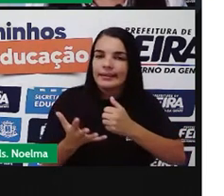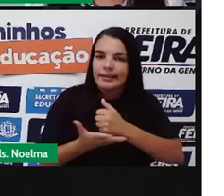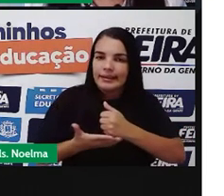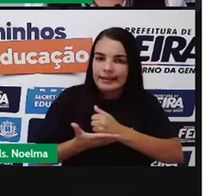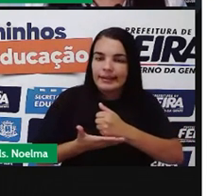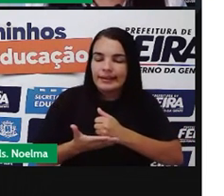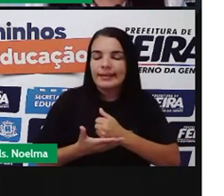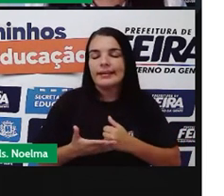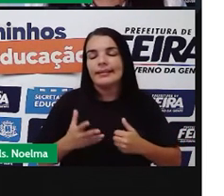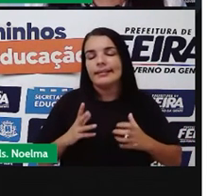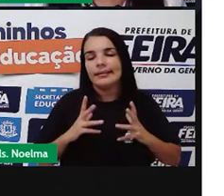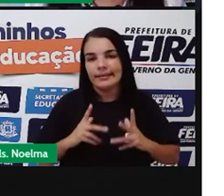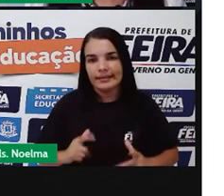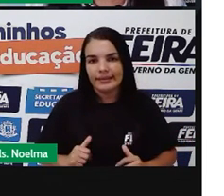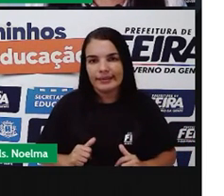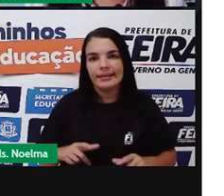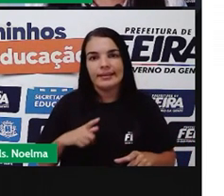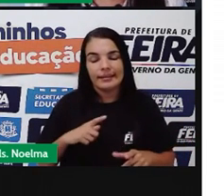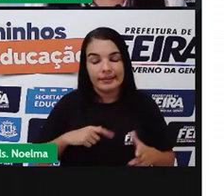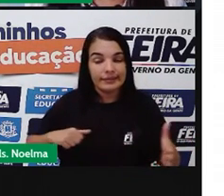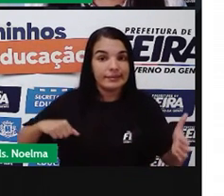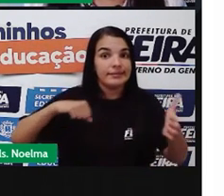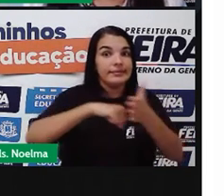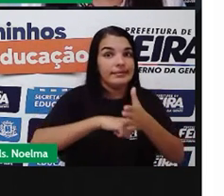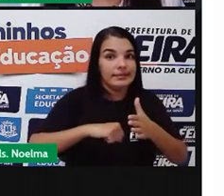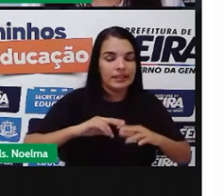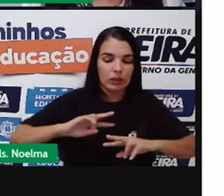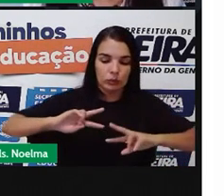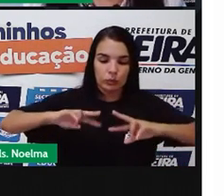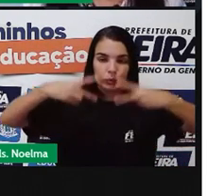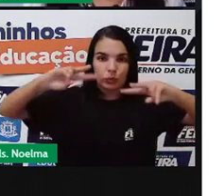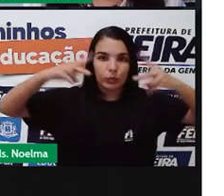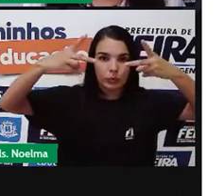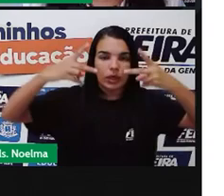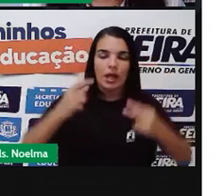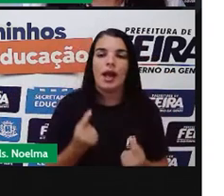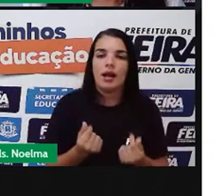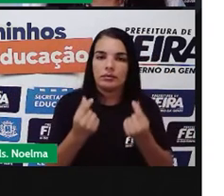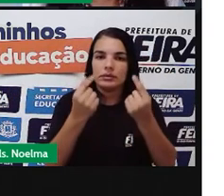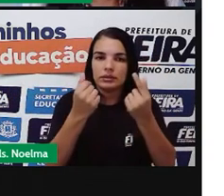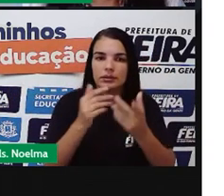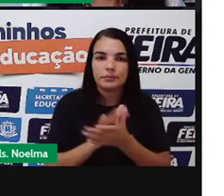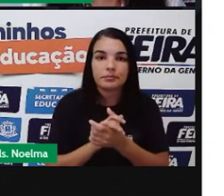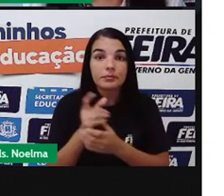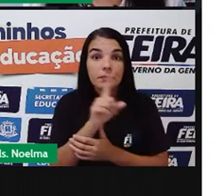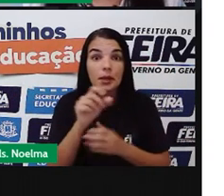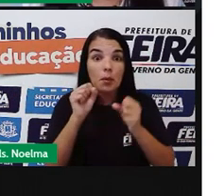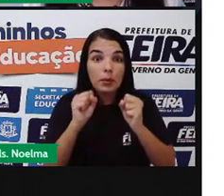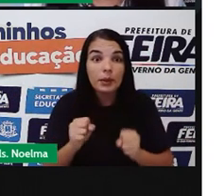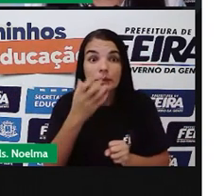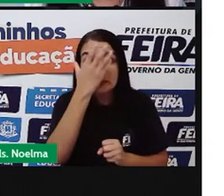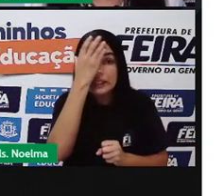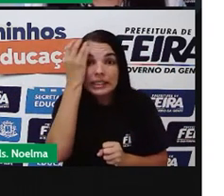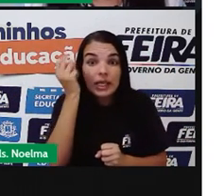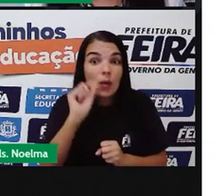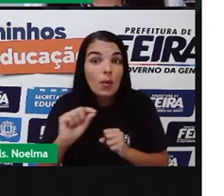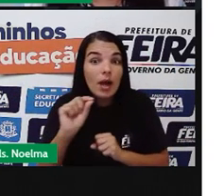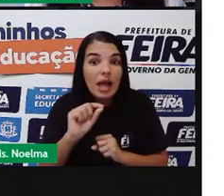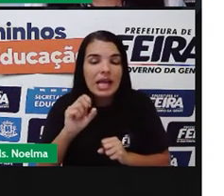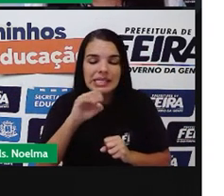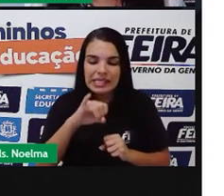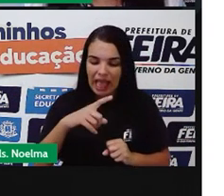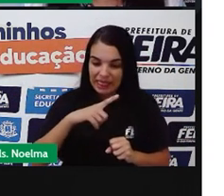no desenvolvimento econômico da região. Não podemos nos esquecer também que onde há